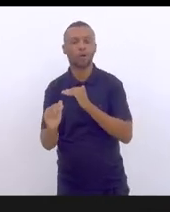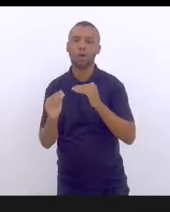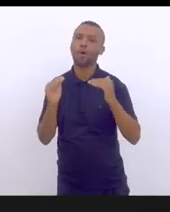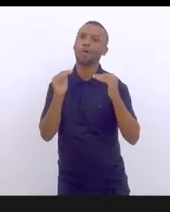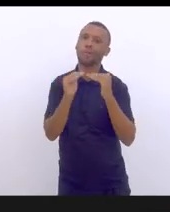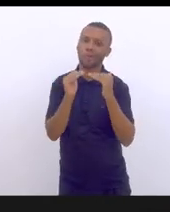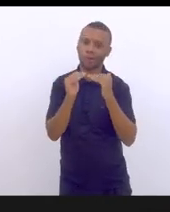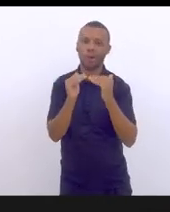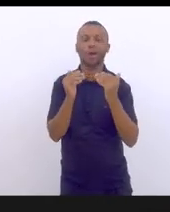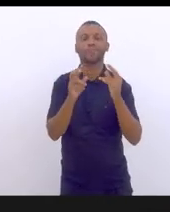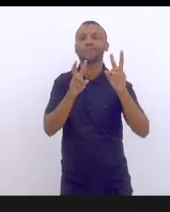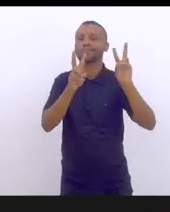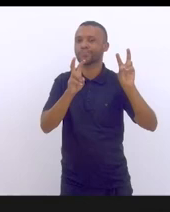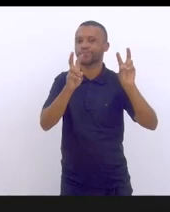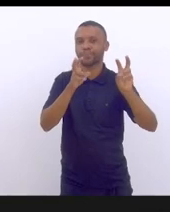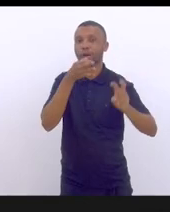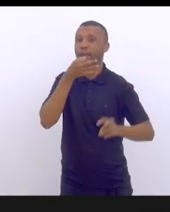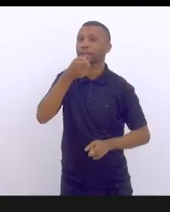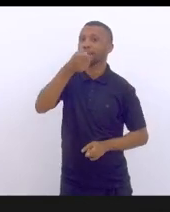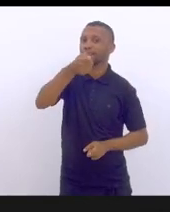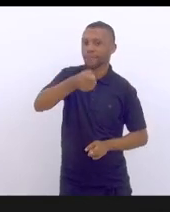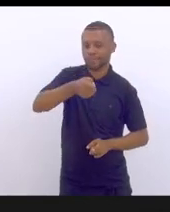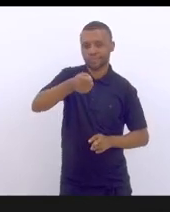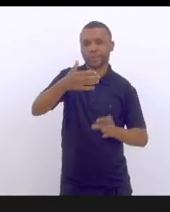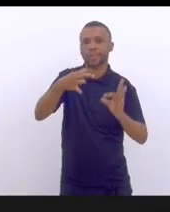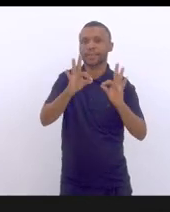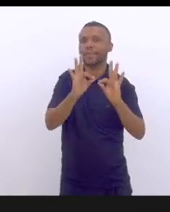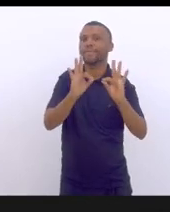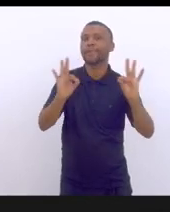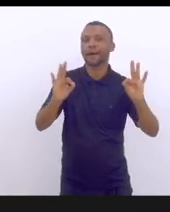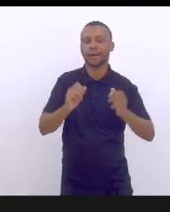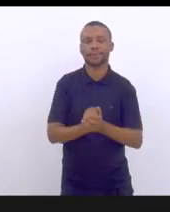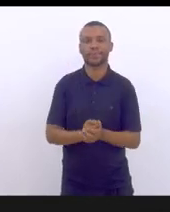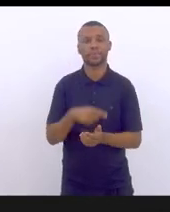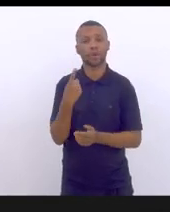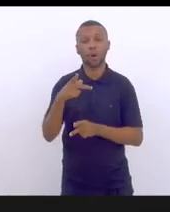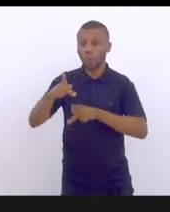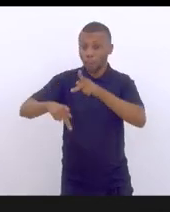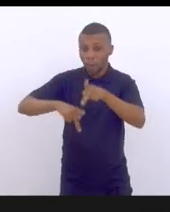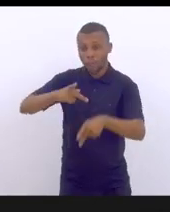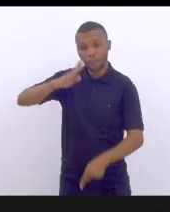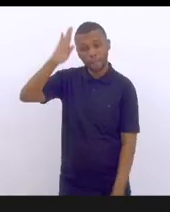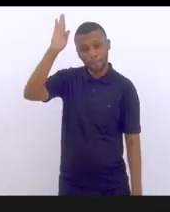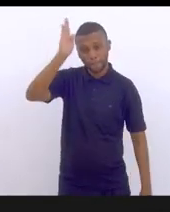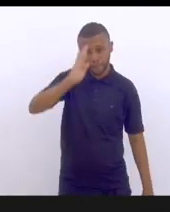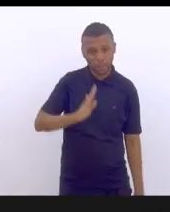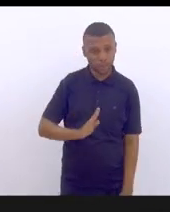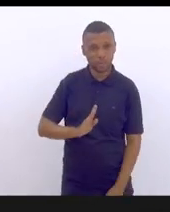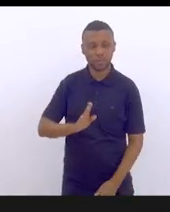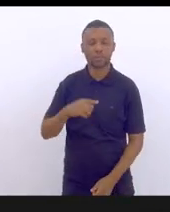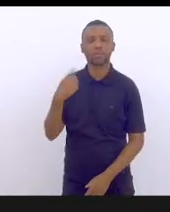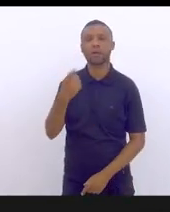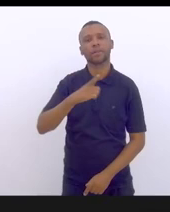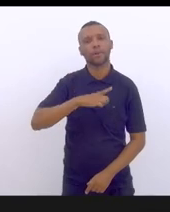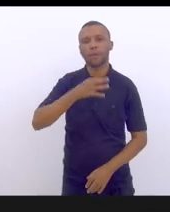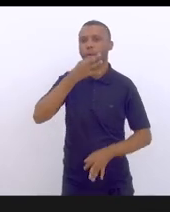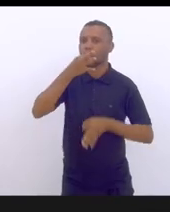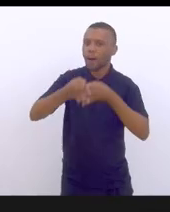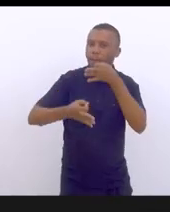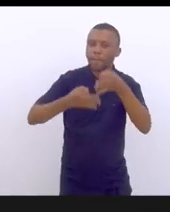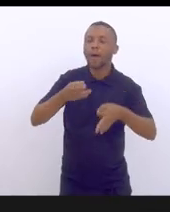com esse tipo de expressão. Os brasileiros, nós temos opiniões